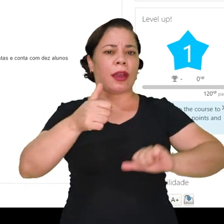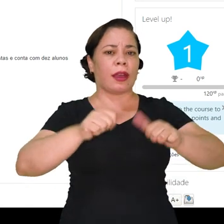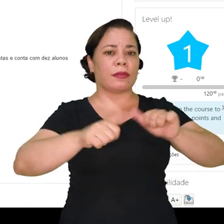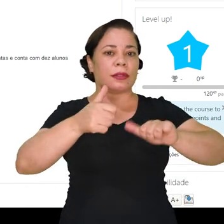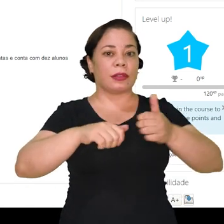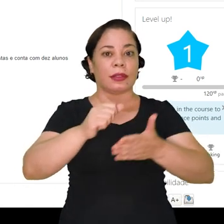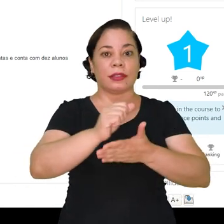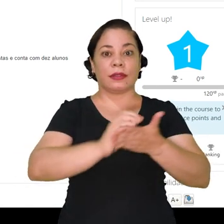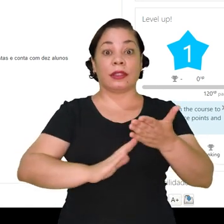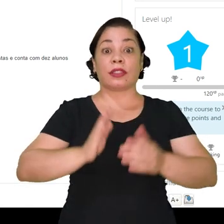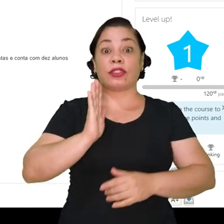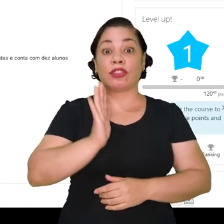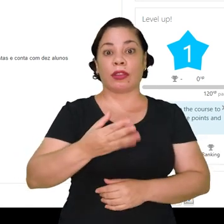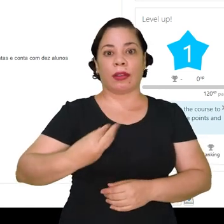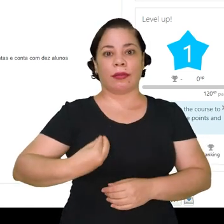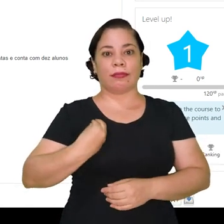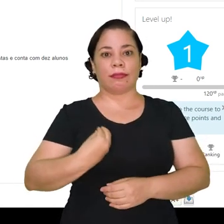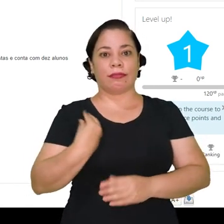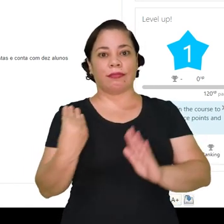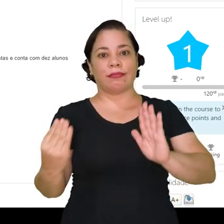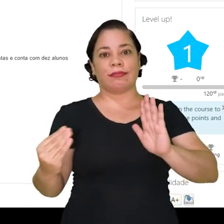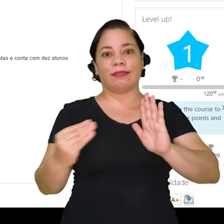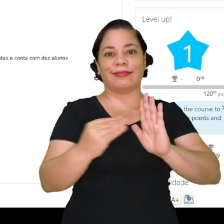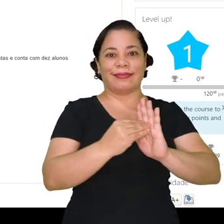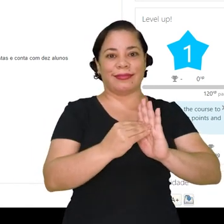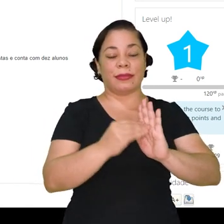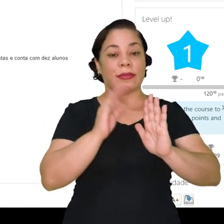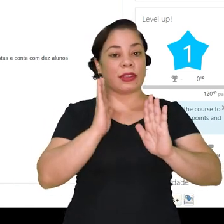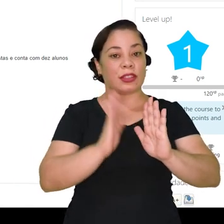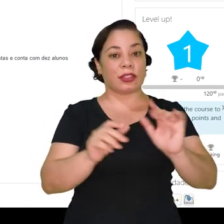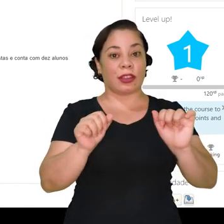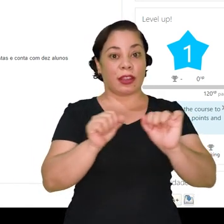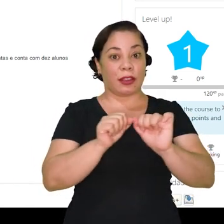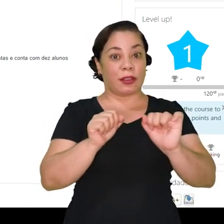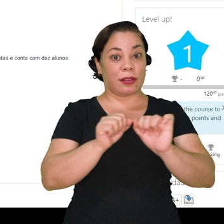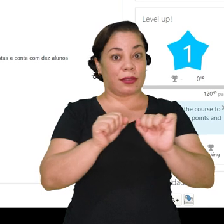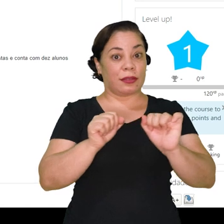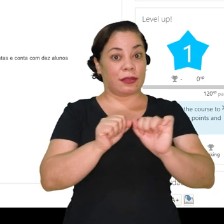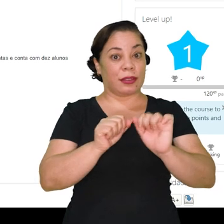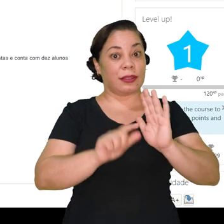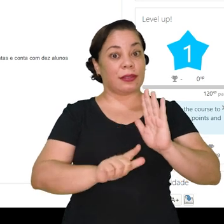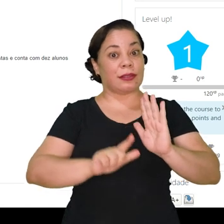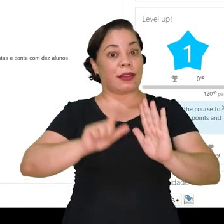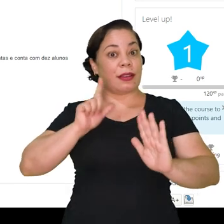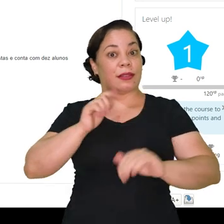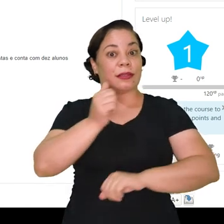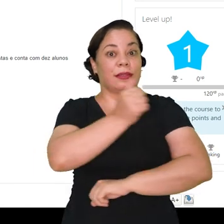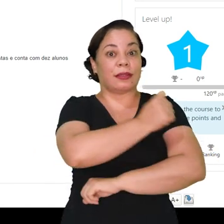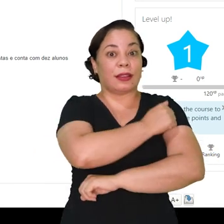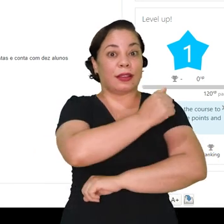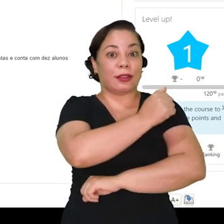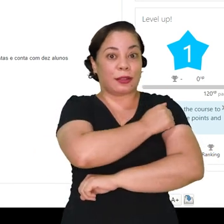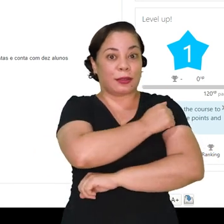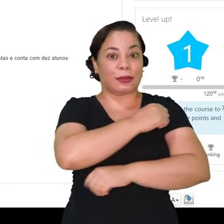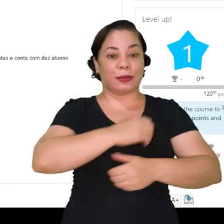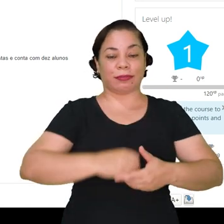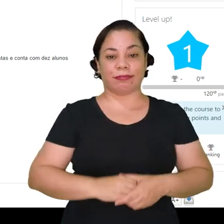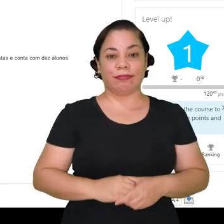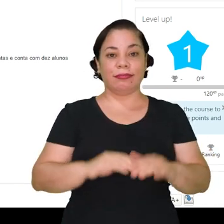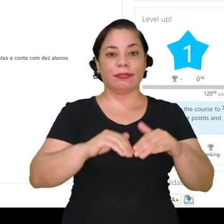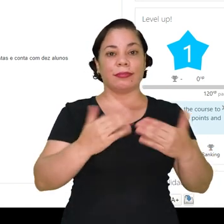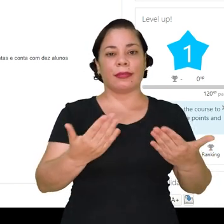avaliar as atividades que já estão aqui e que foram realizadas, foram feitas pelos alunos